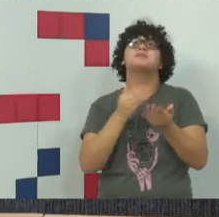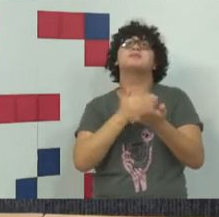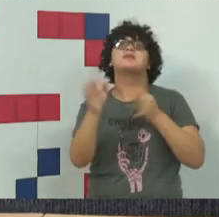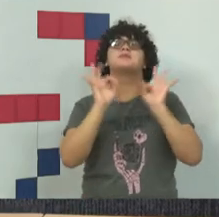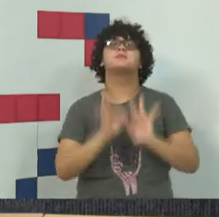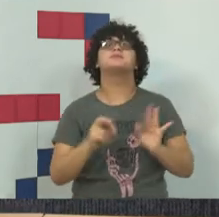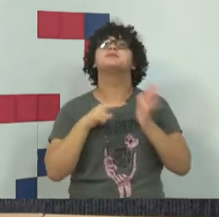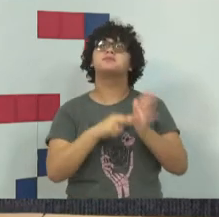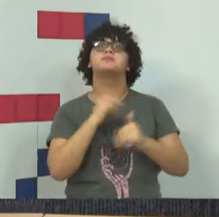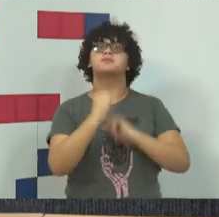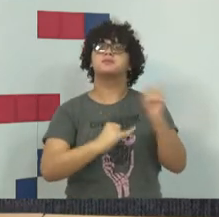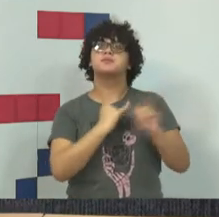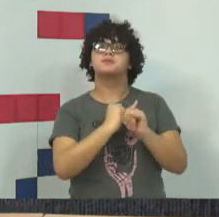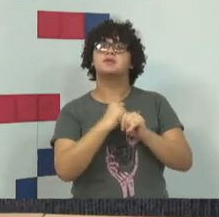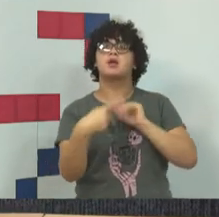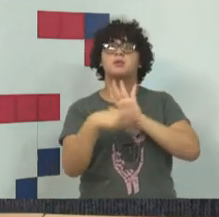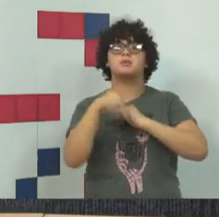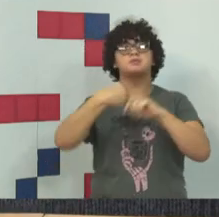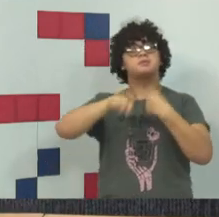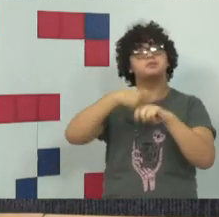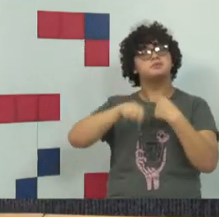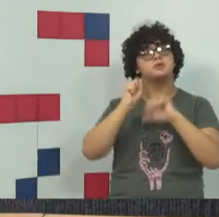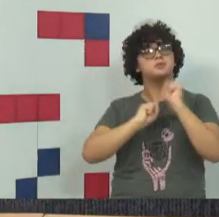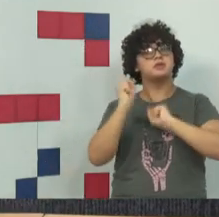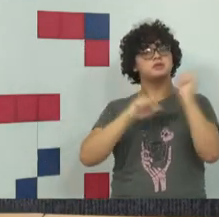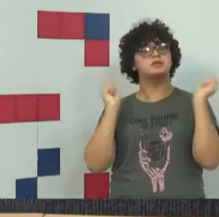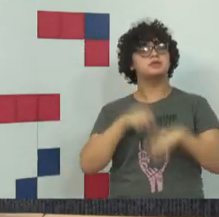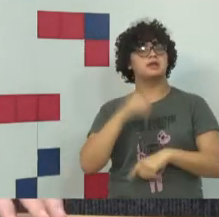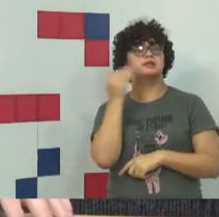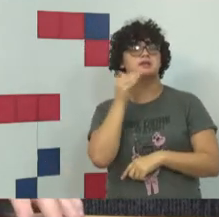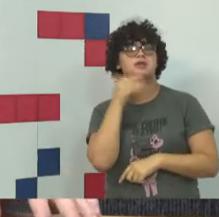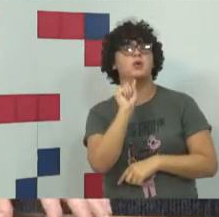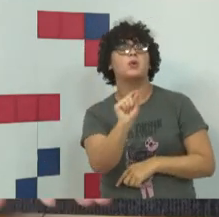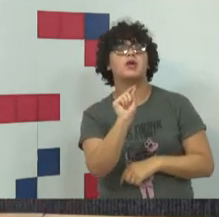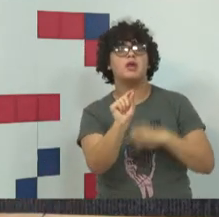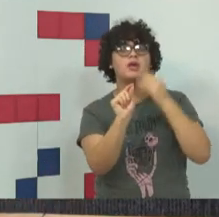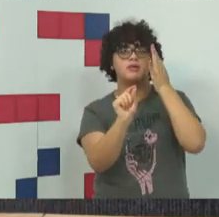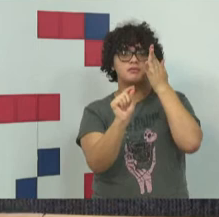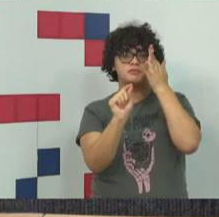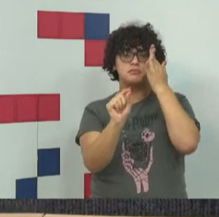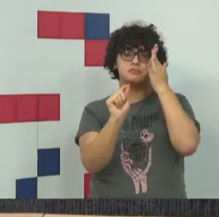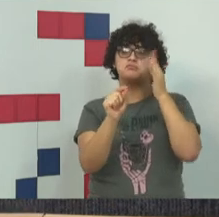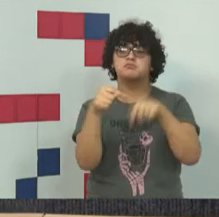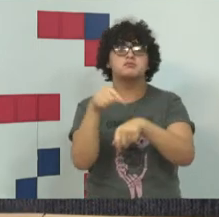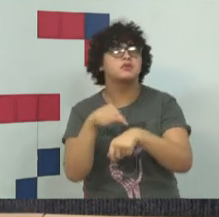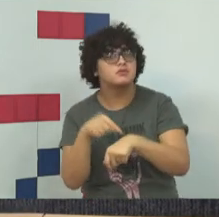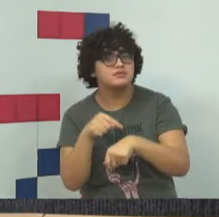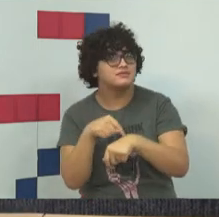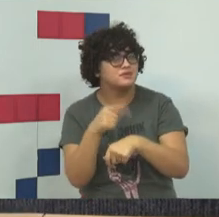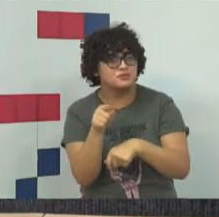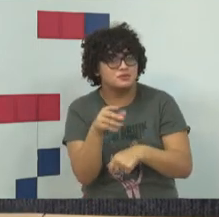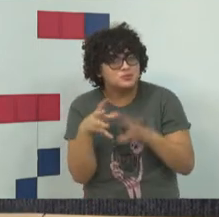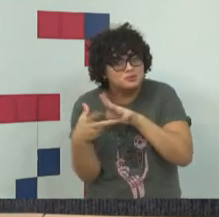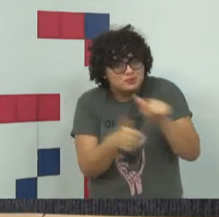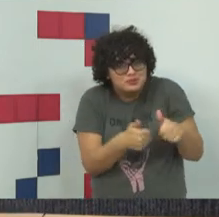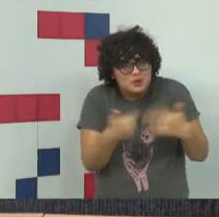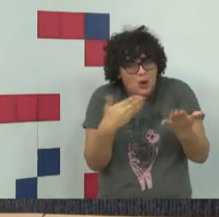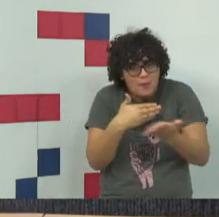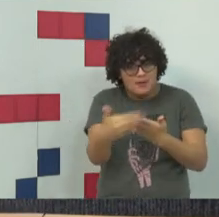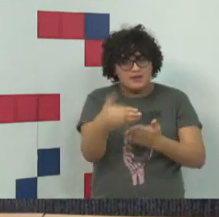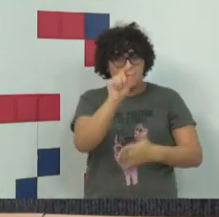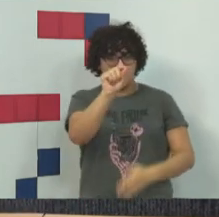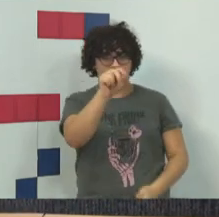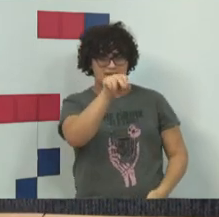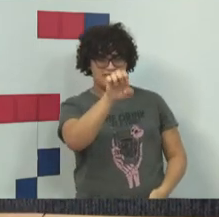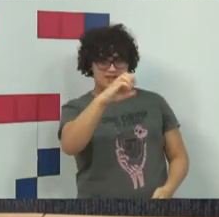a internet como negócio. E a gente tem que entender que, naquele momento, mundo vivia o neoliberalismo,